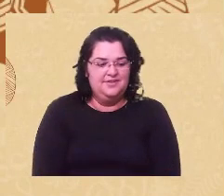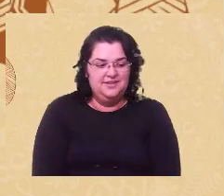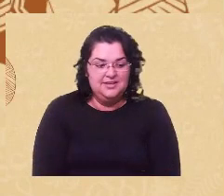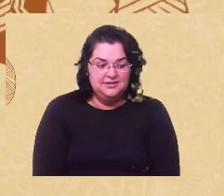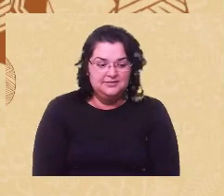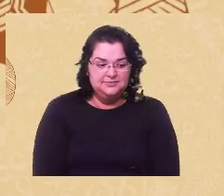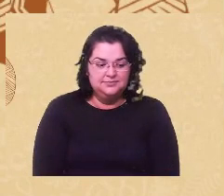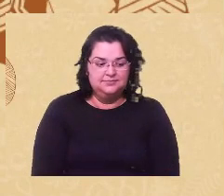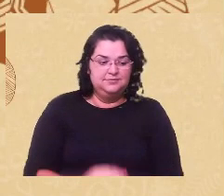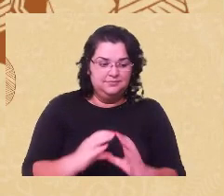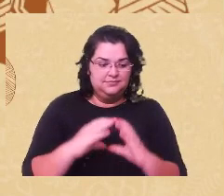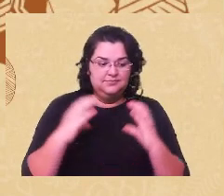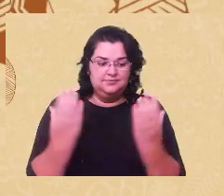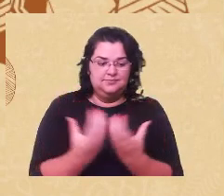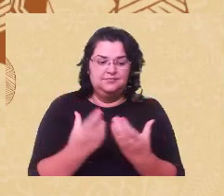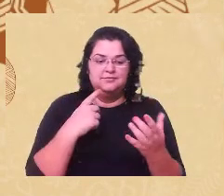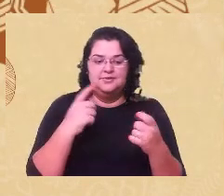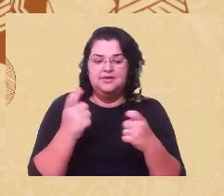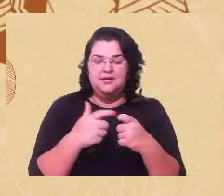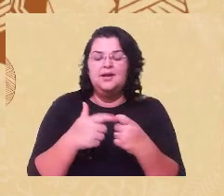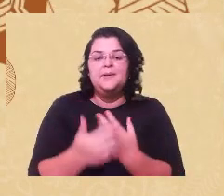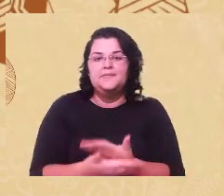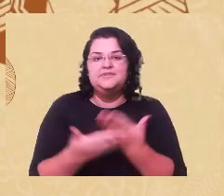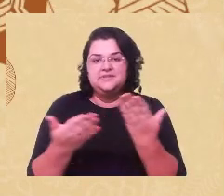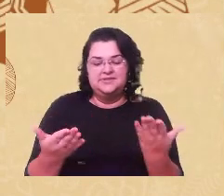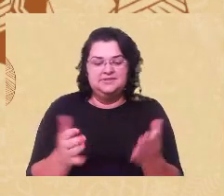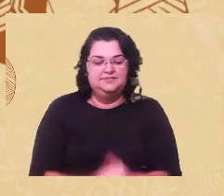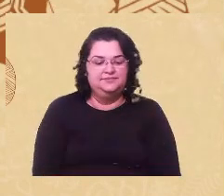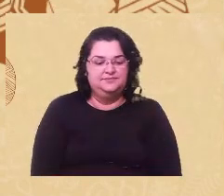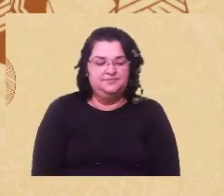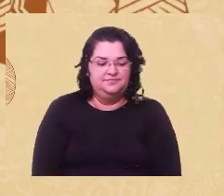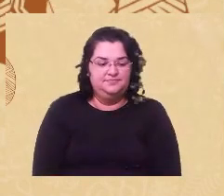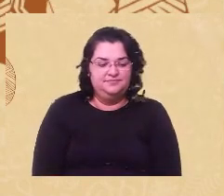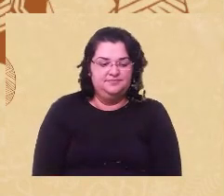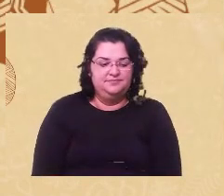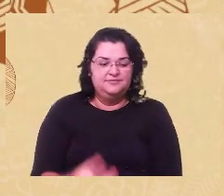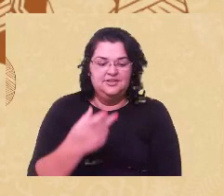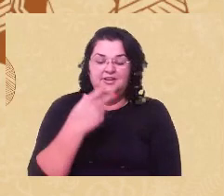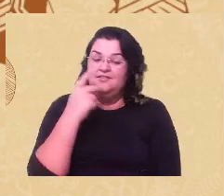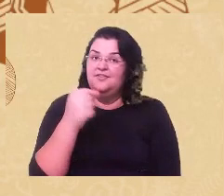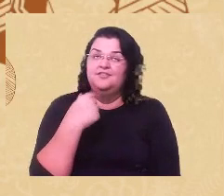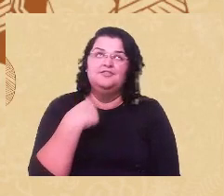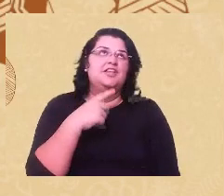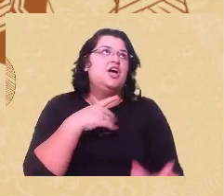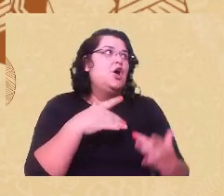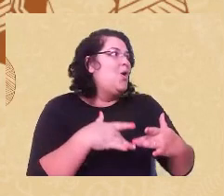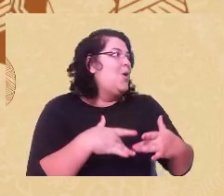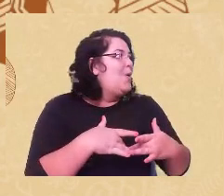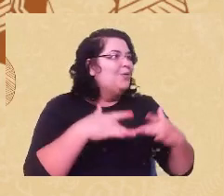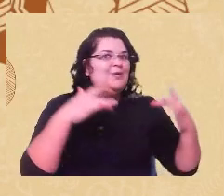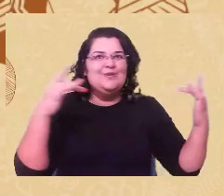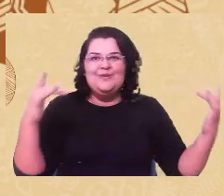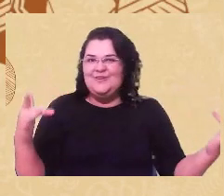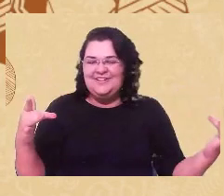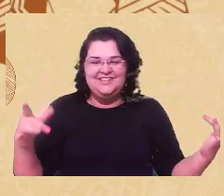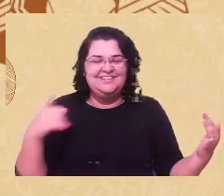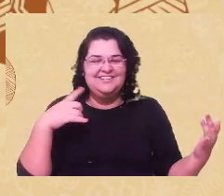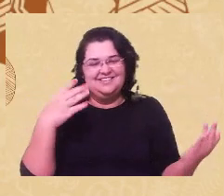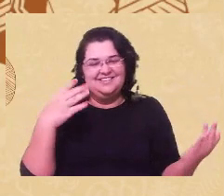Federal de Medicina. E eu queria começar dizendo do orgulho de ter vocês